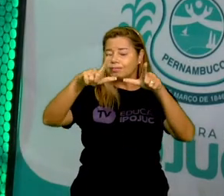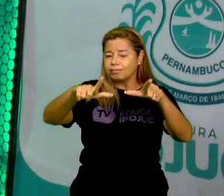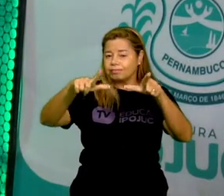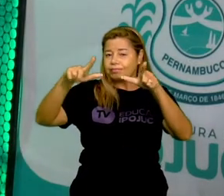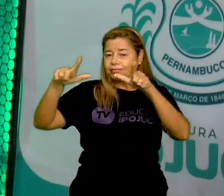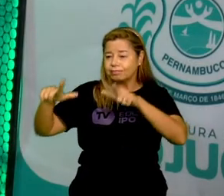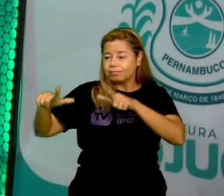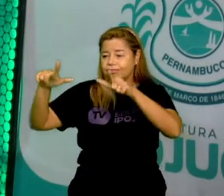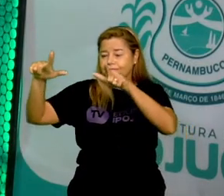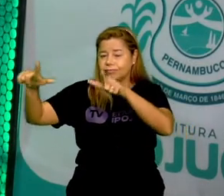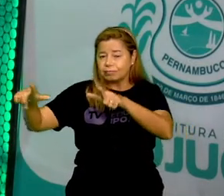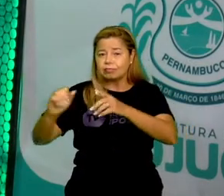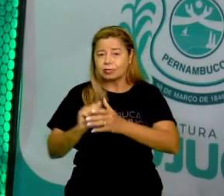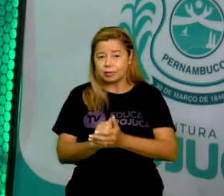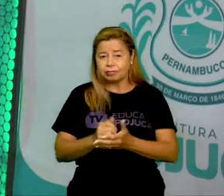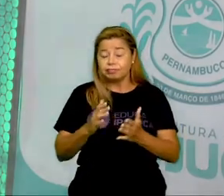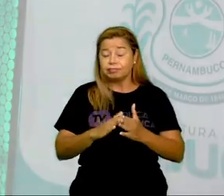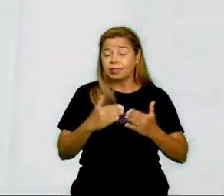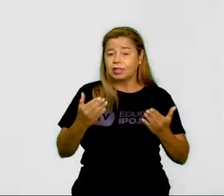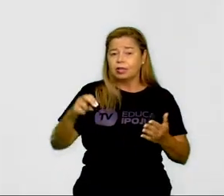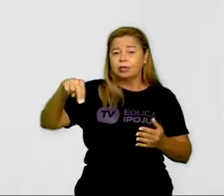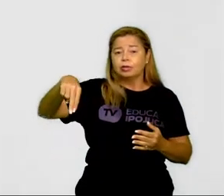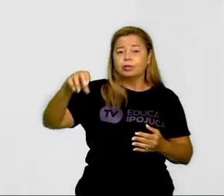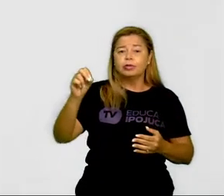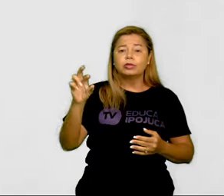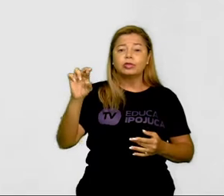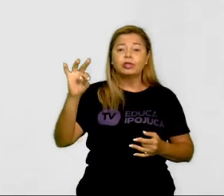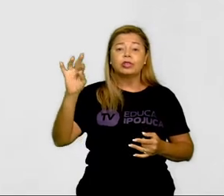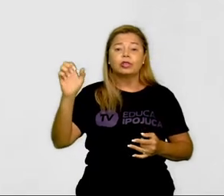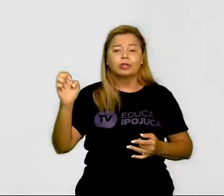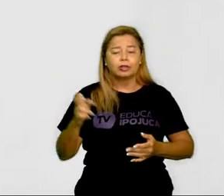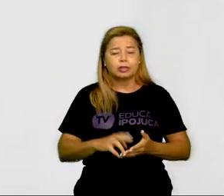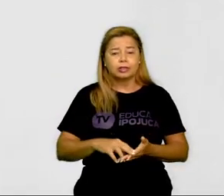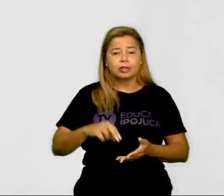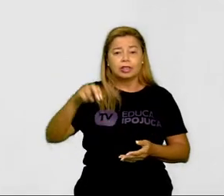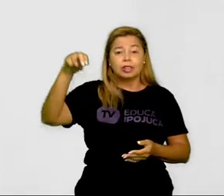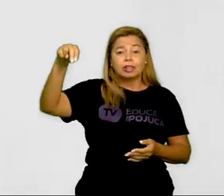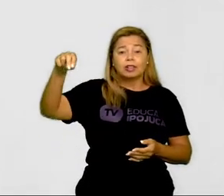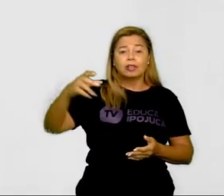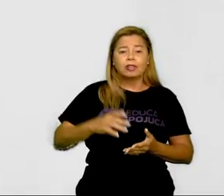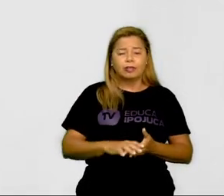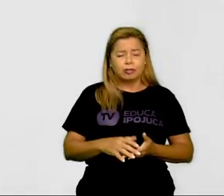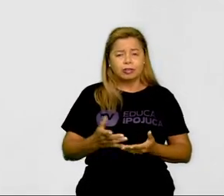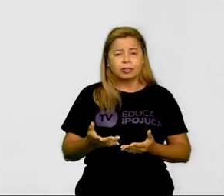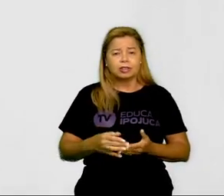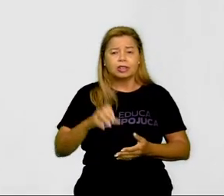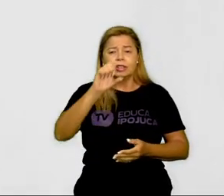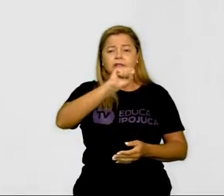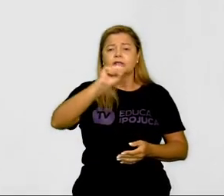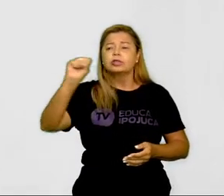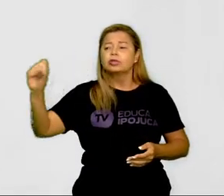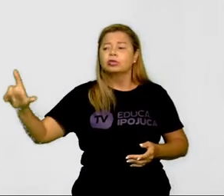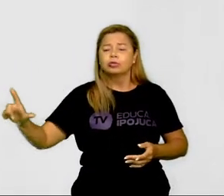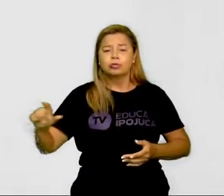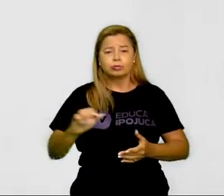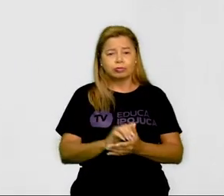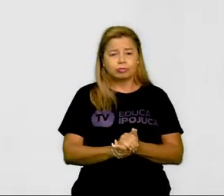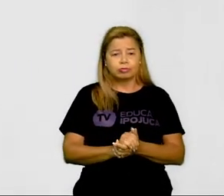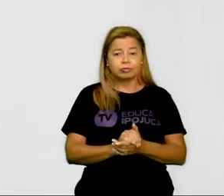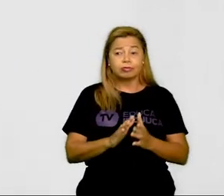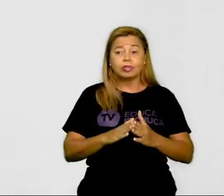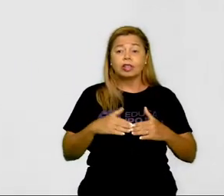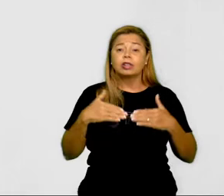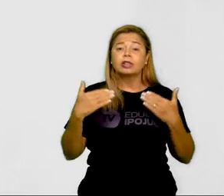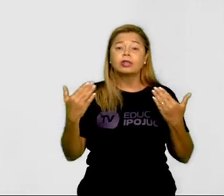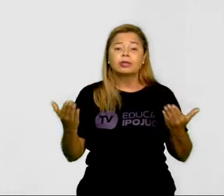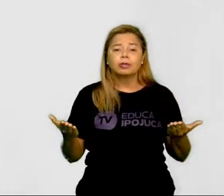observar no norte, qual que predomina, no nordeste, no centro-oeste, no sul, é importante